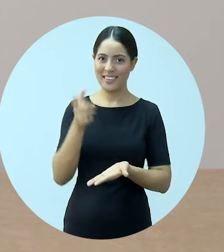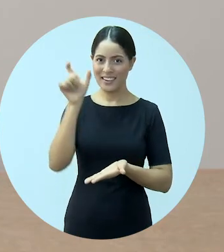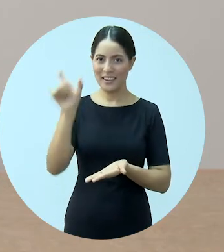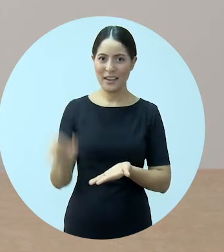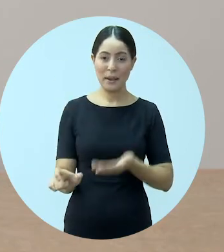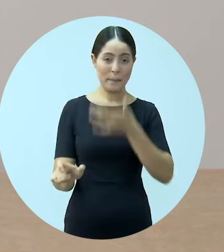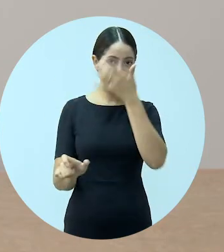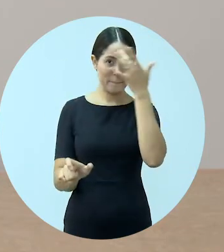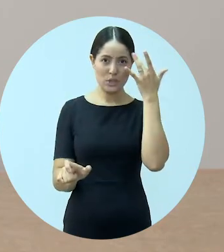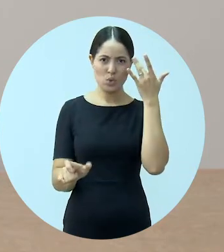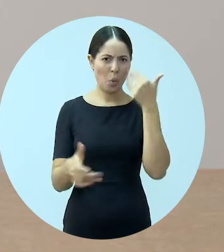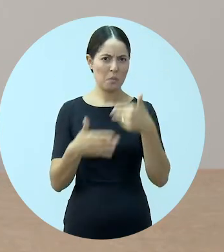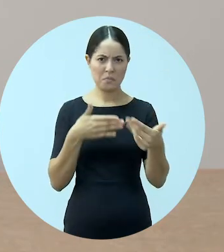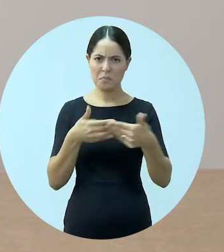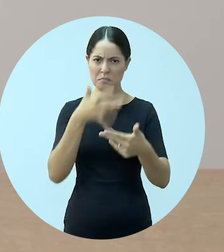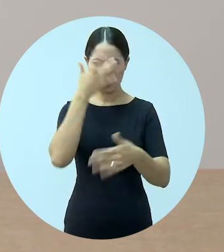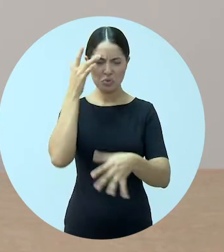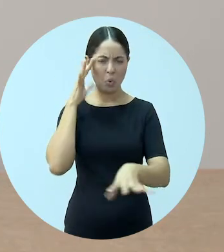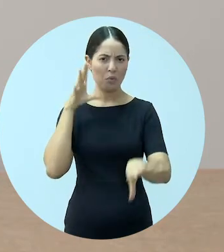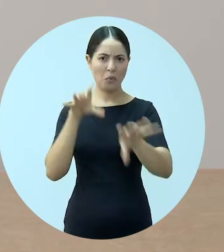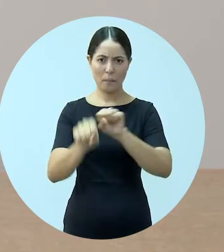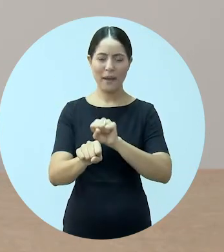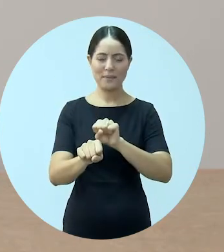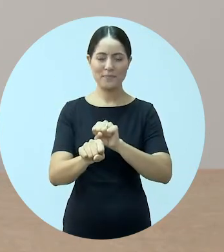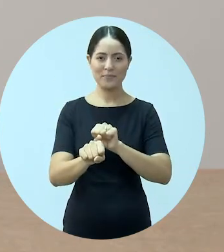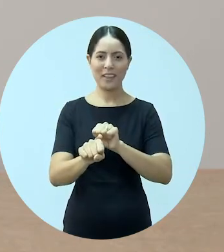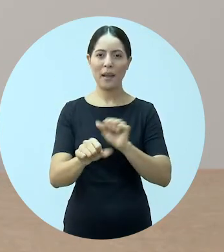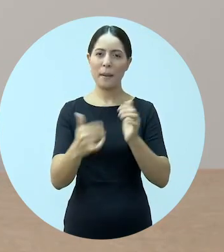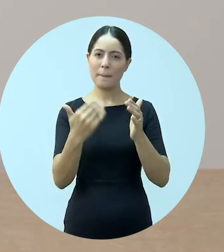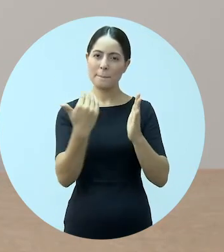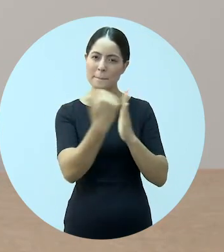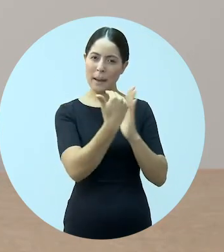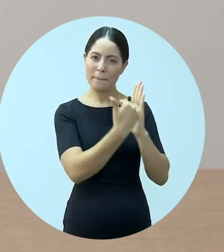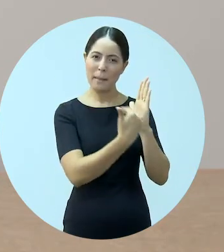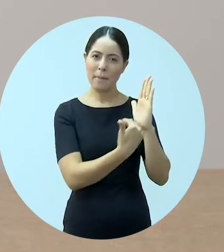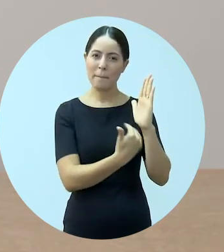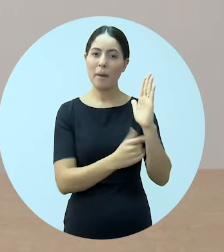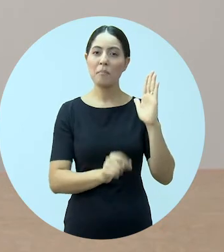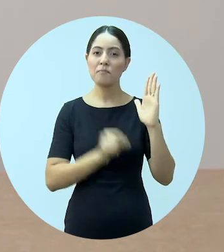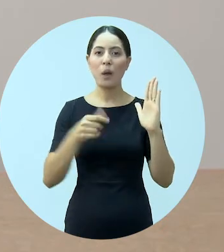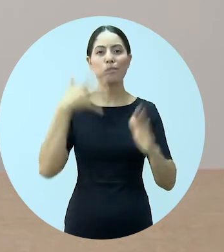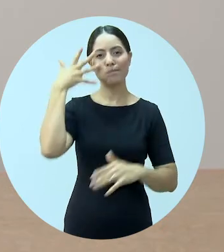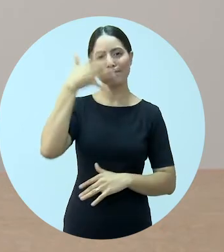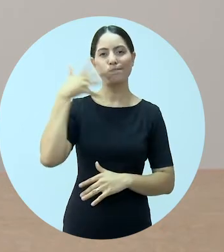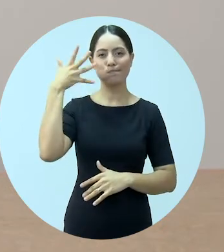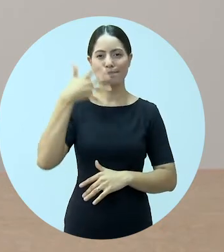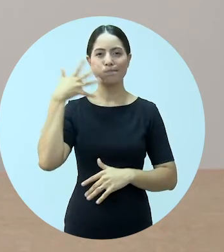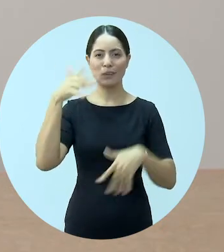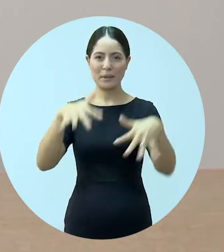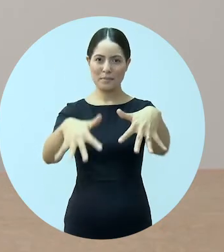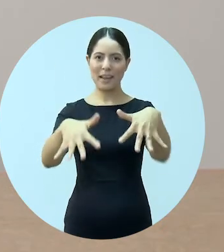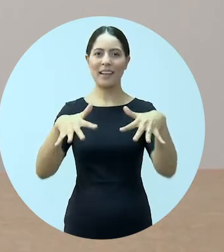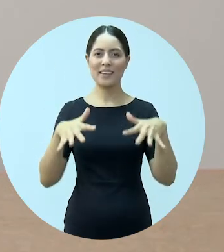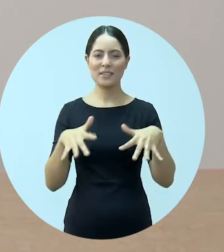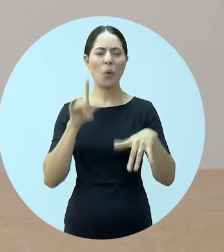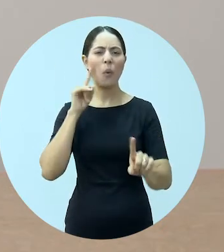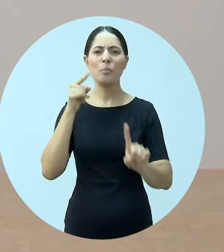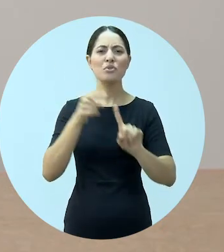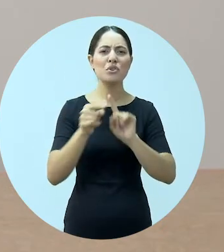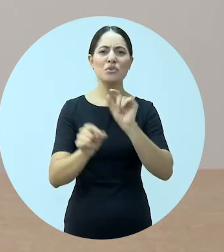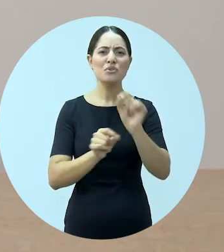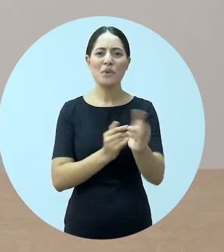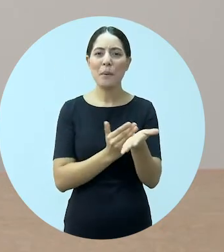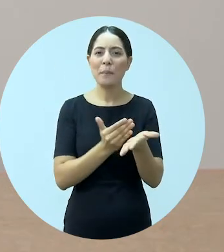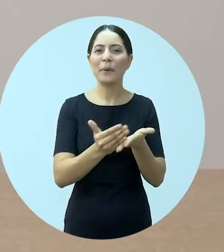o jovem advogado, aquele advogado que será compromissado, ele recebe uma série de palestras voltadas